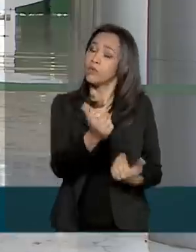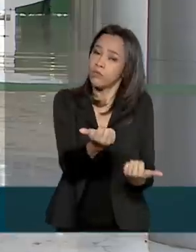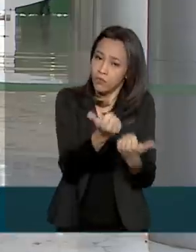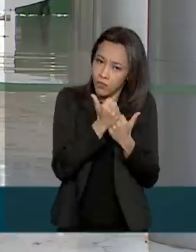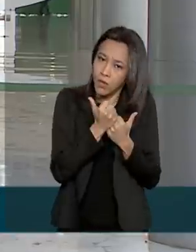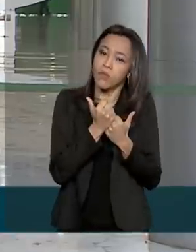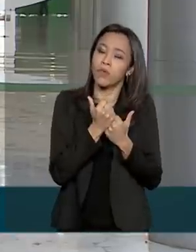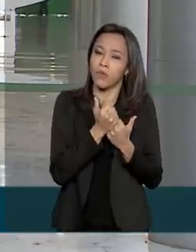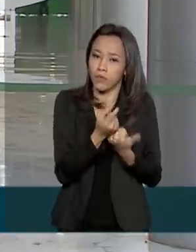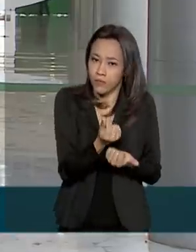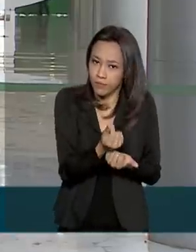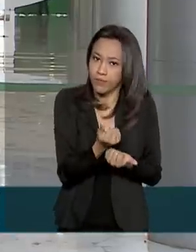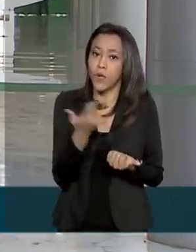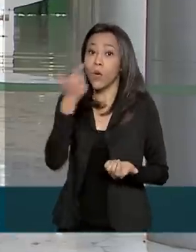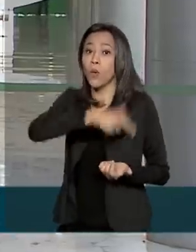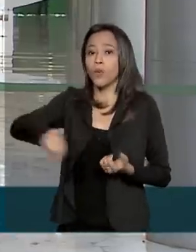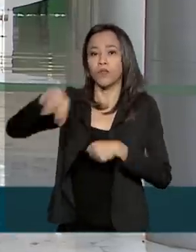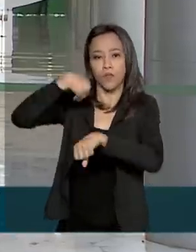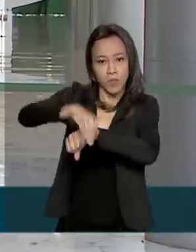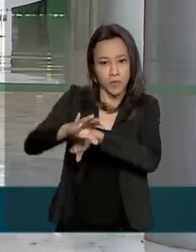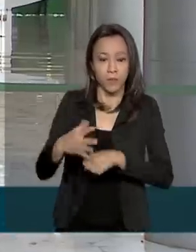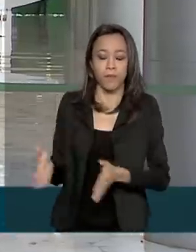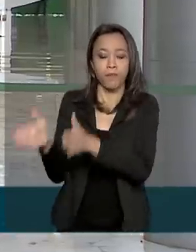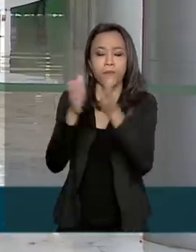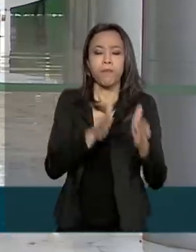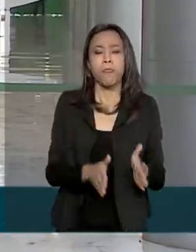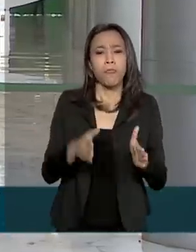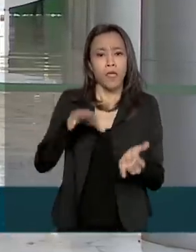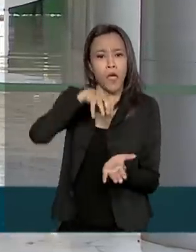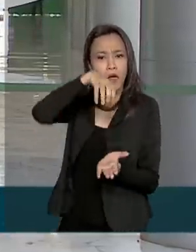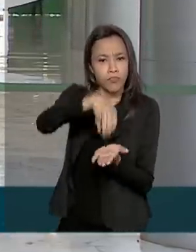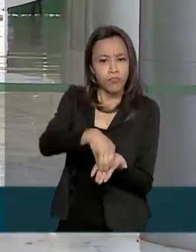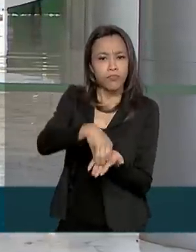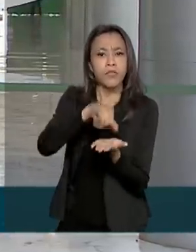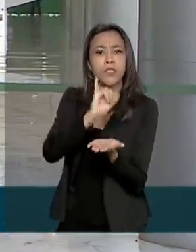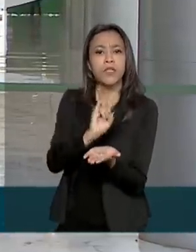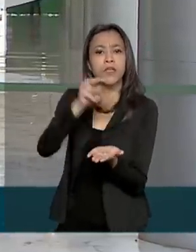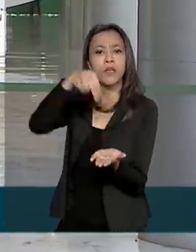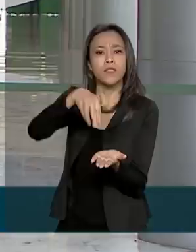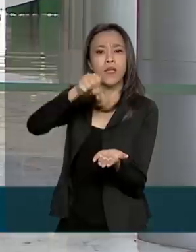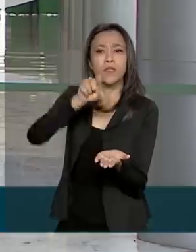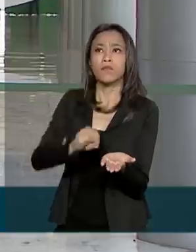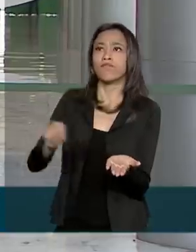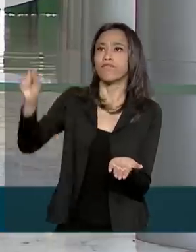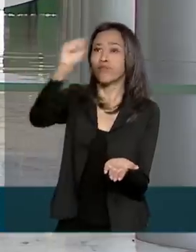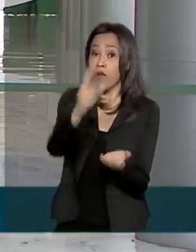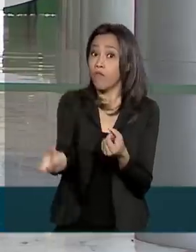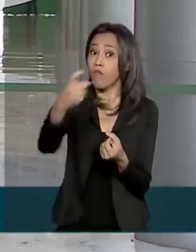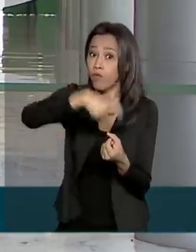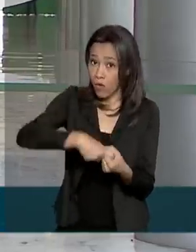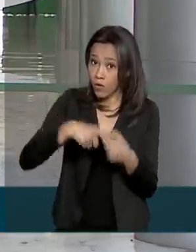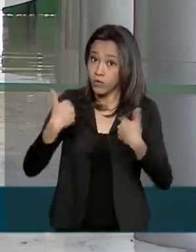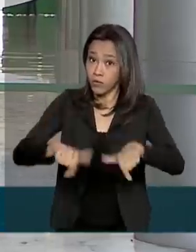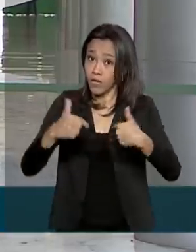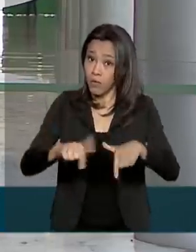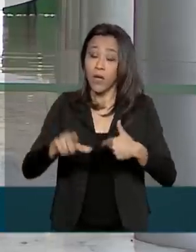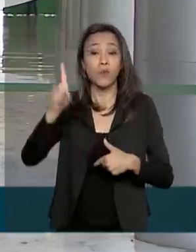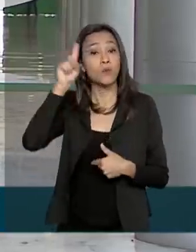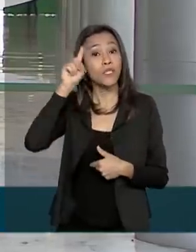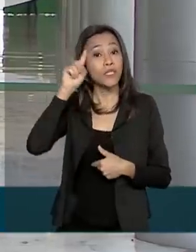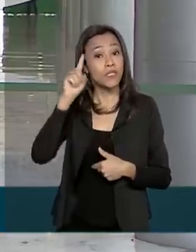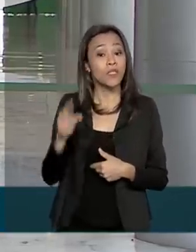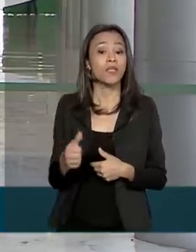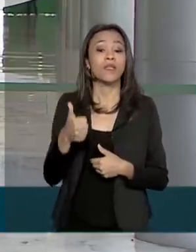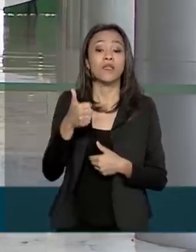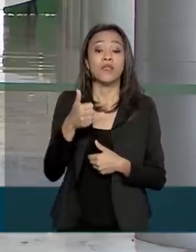E agora uma outra informação. As agências do INSS retornam ao trabalho no dia 13 de